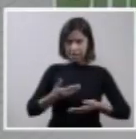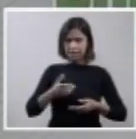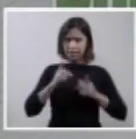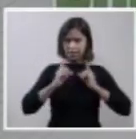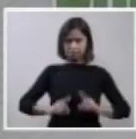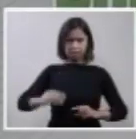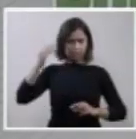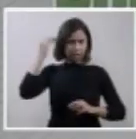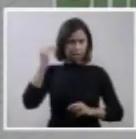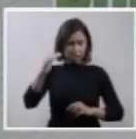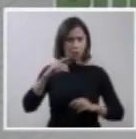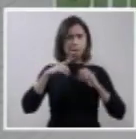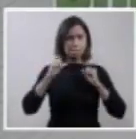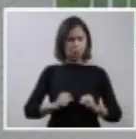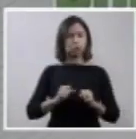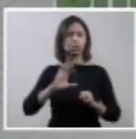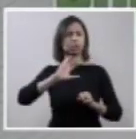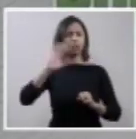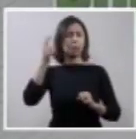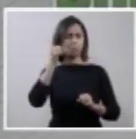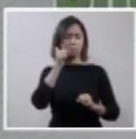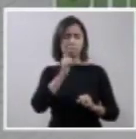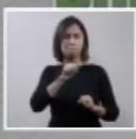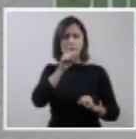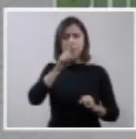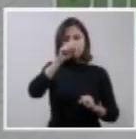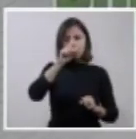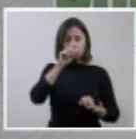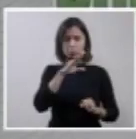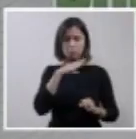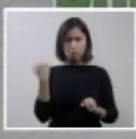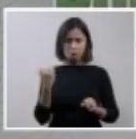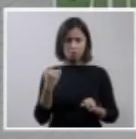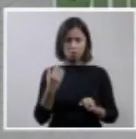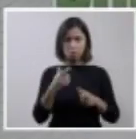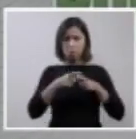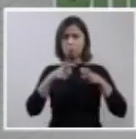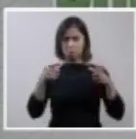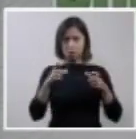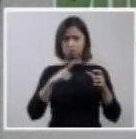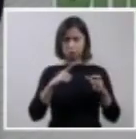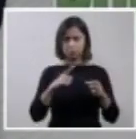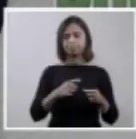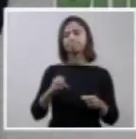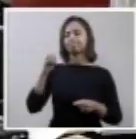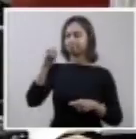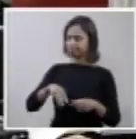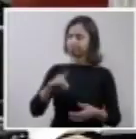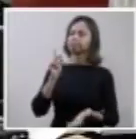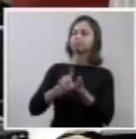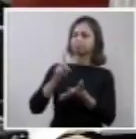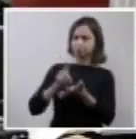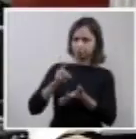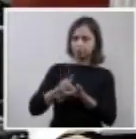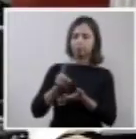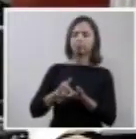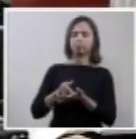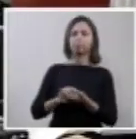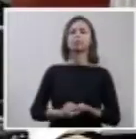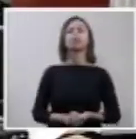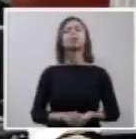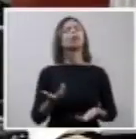colocando a saúde da mãe em risco num percentual maior do que uma gestação normal. Gostaria de saber se vossa excelência tem